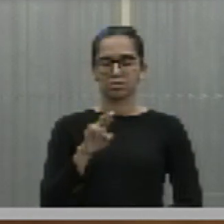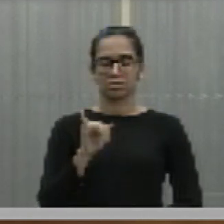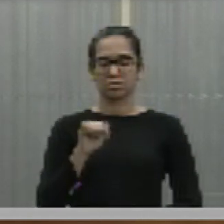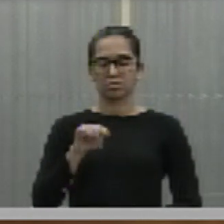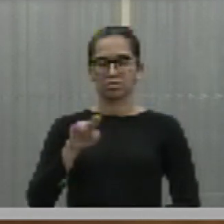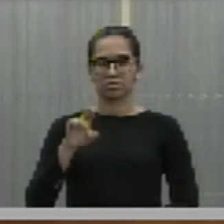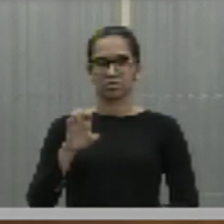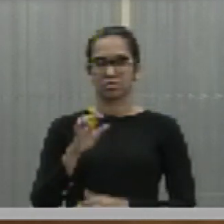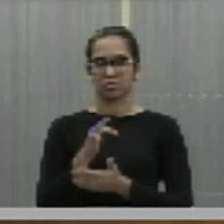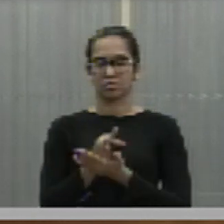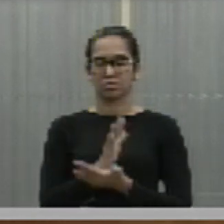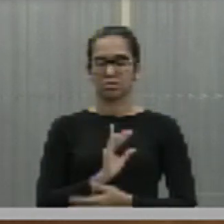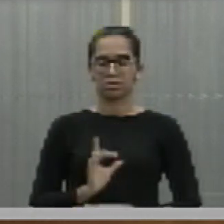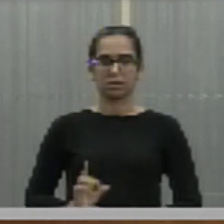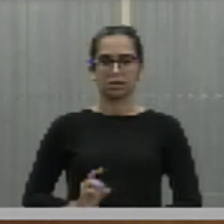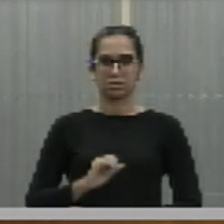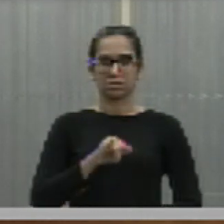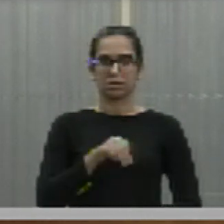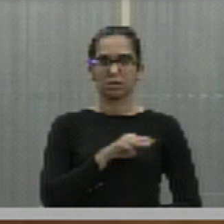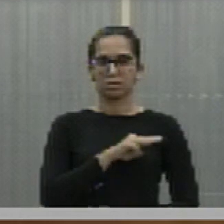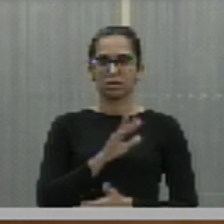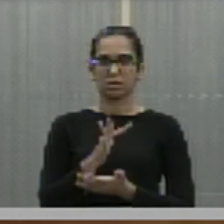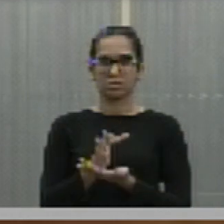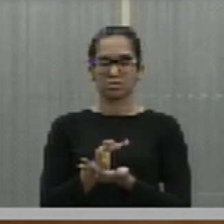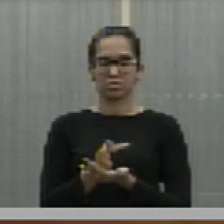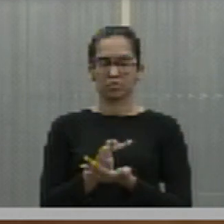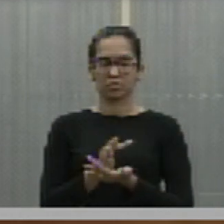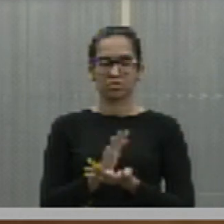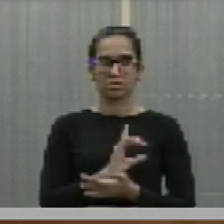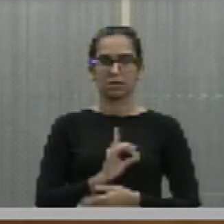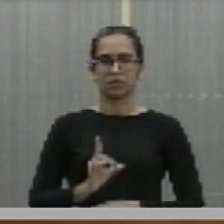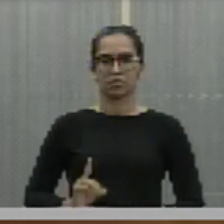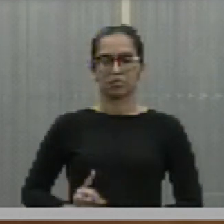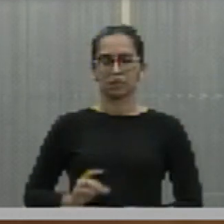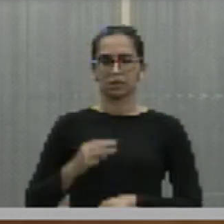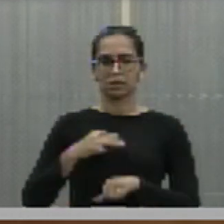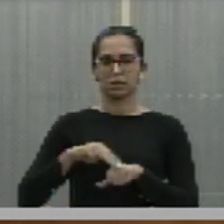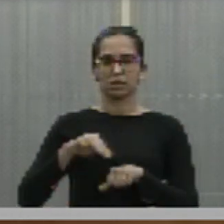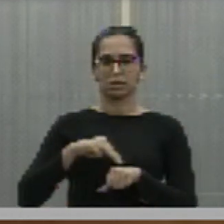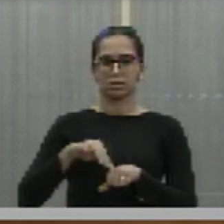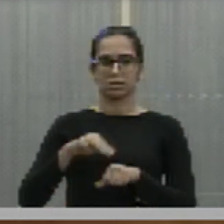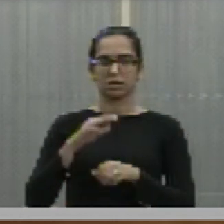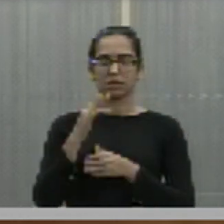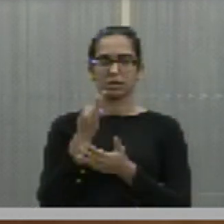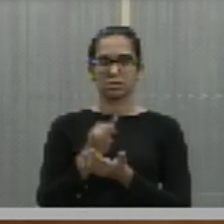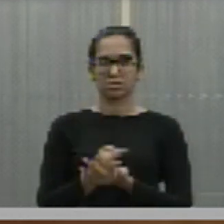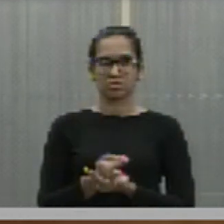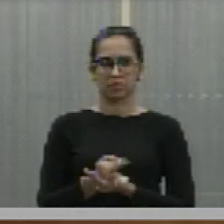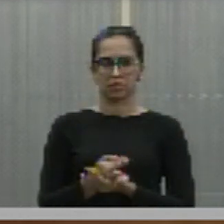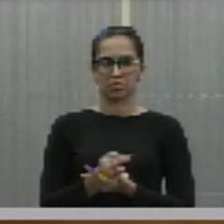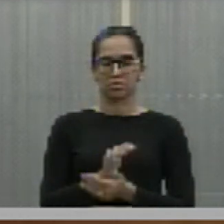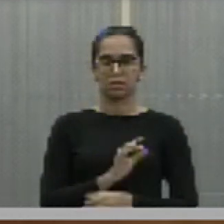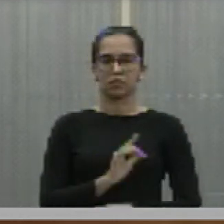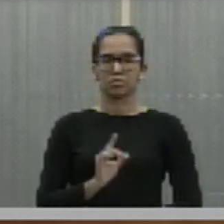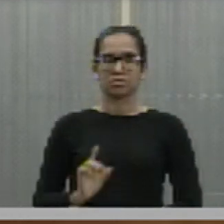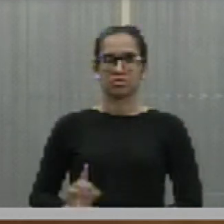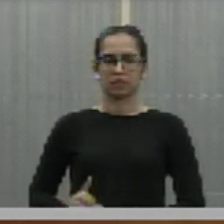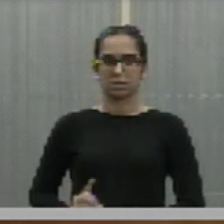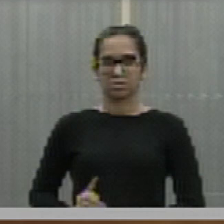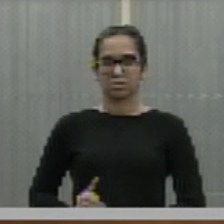Deputado João Maddison, ausente. Deputado Márden Menezes, ausente.